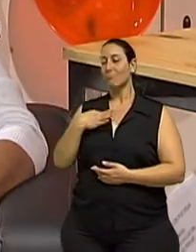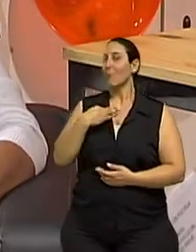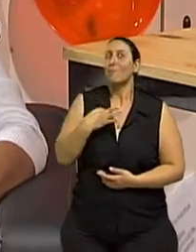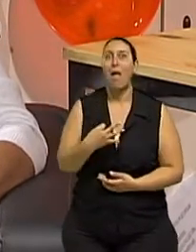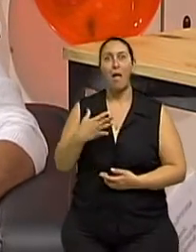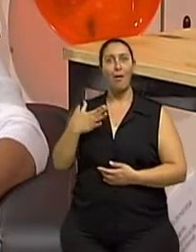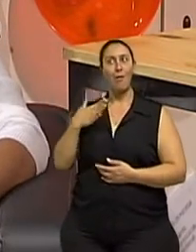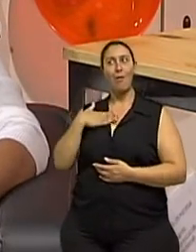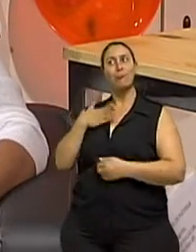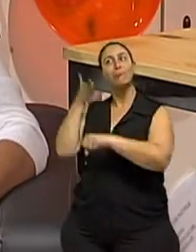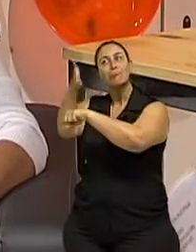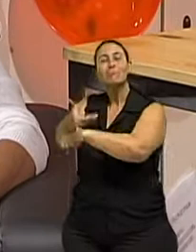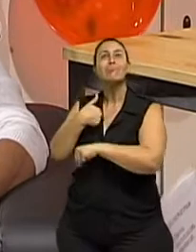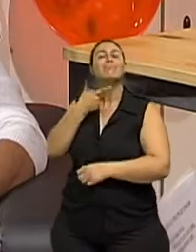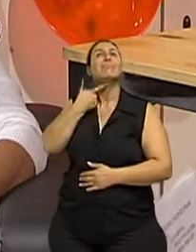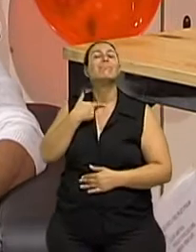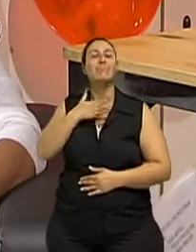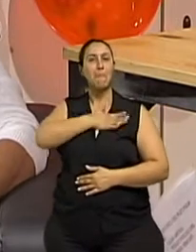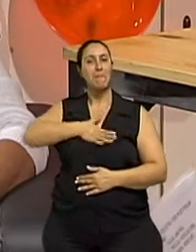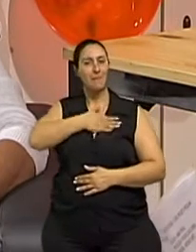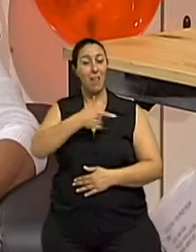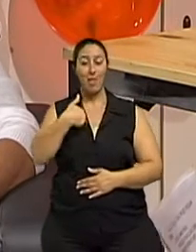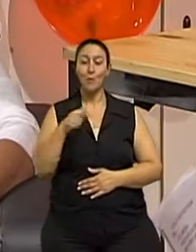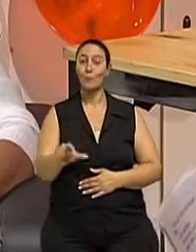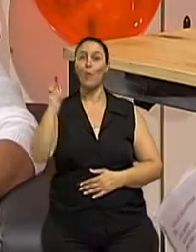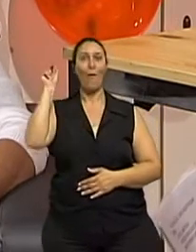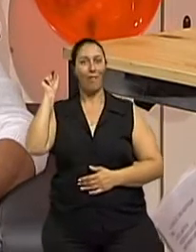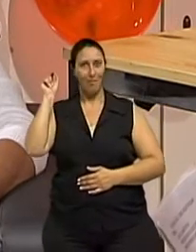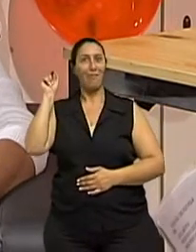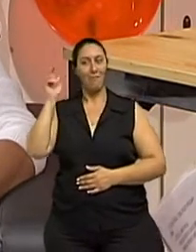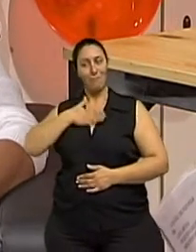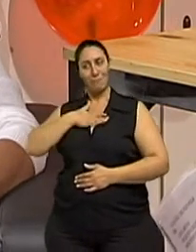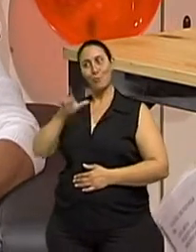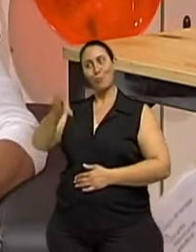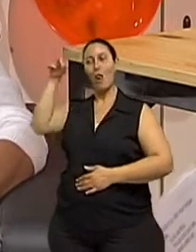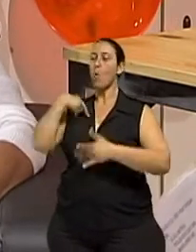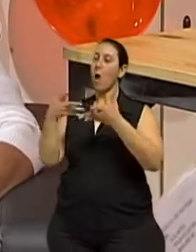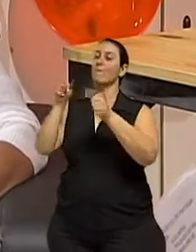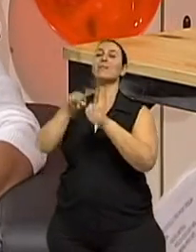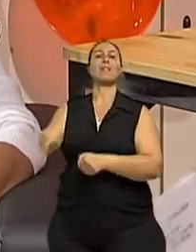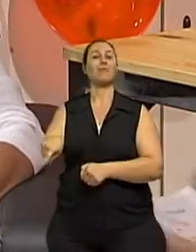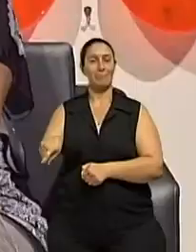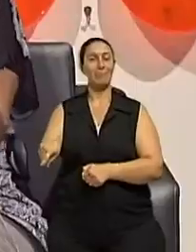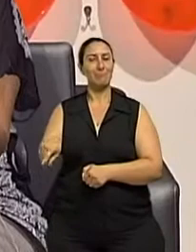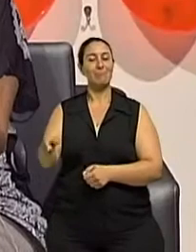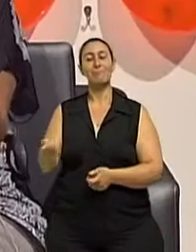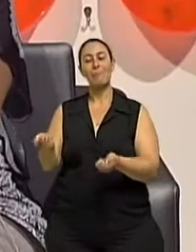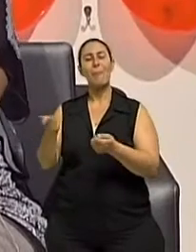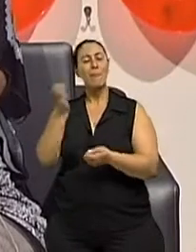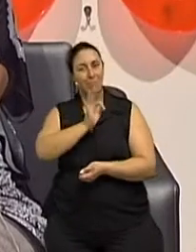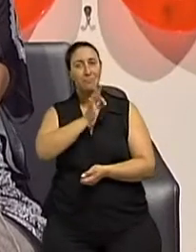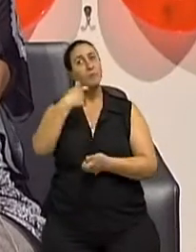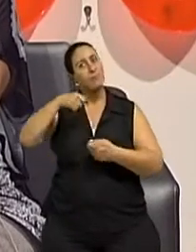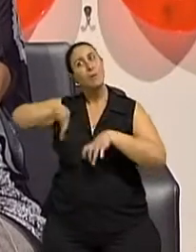de optar, optar por aquilo que nós queremos, de fato, fazer e que vai nos realizar. E buscar, e